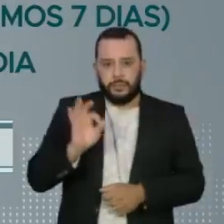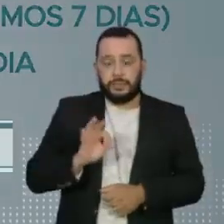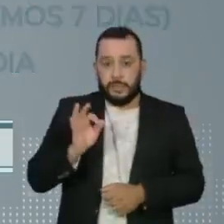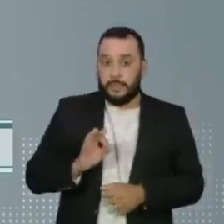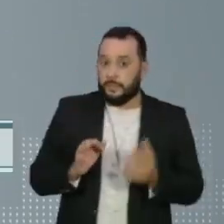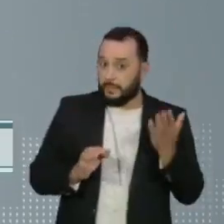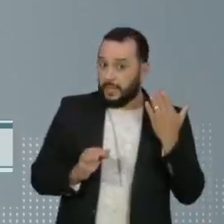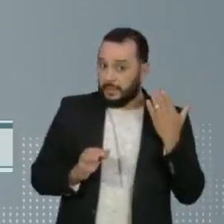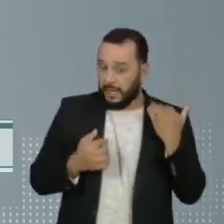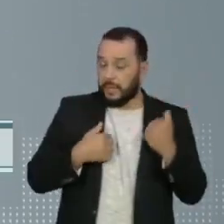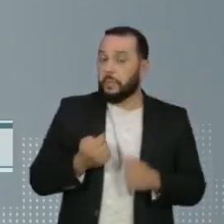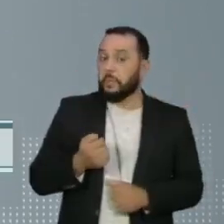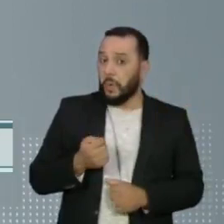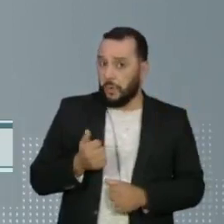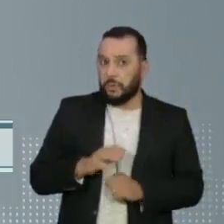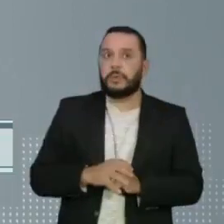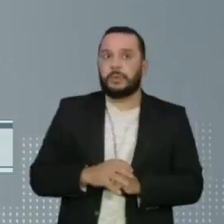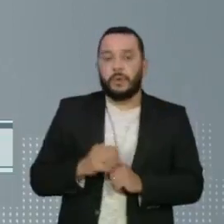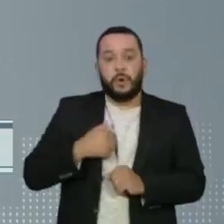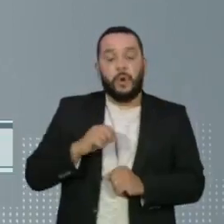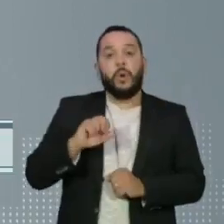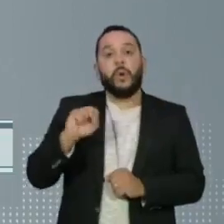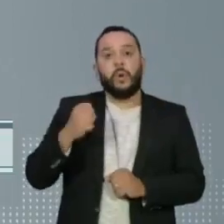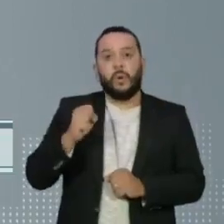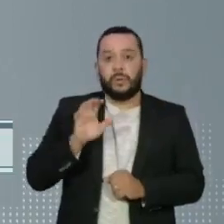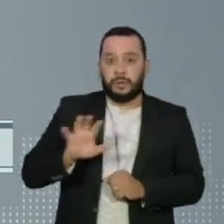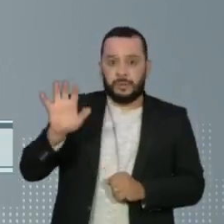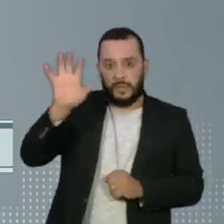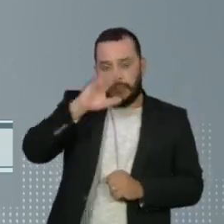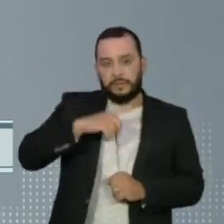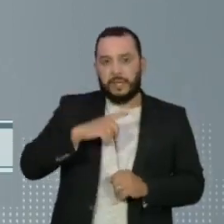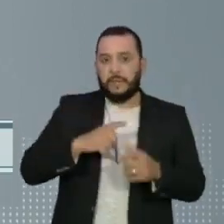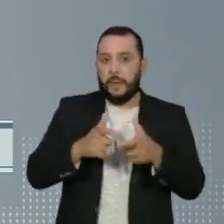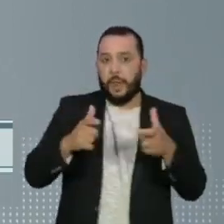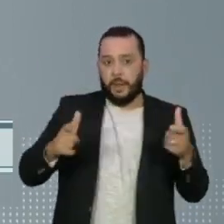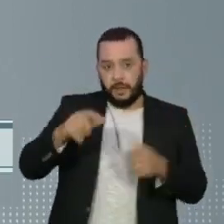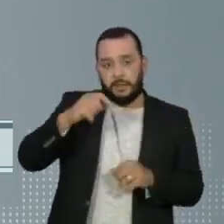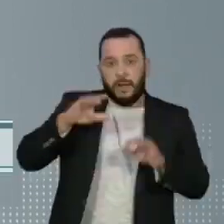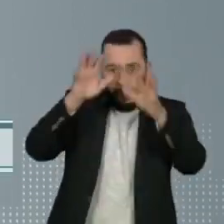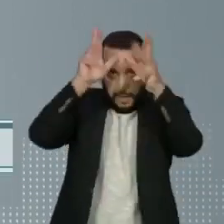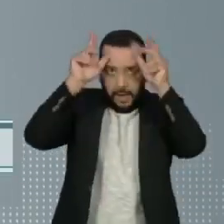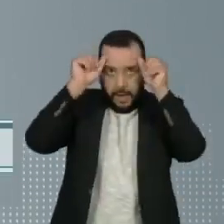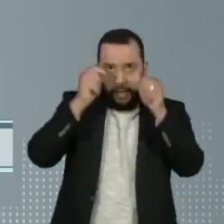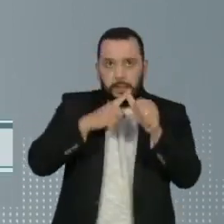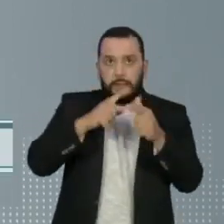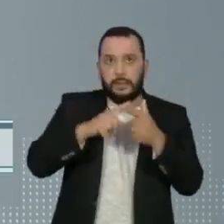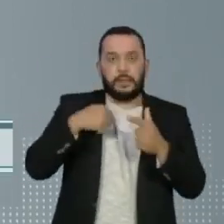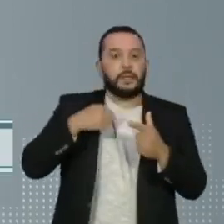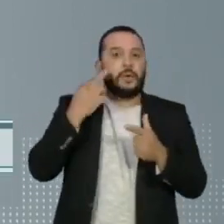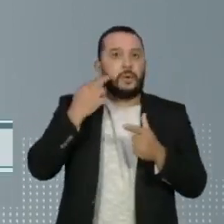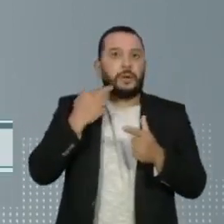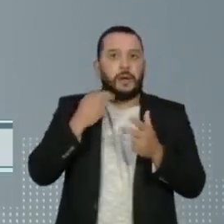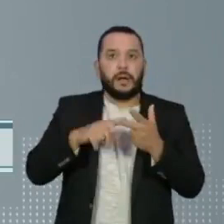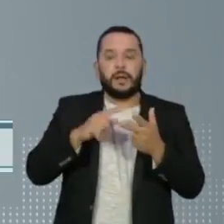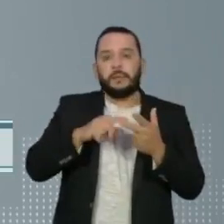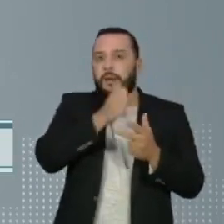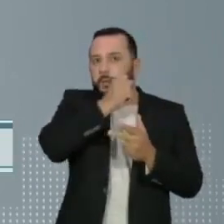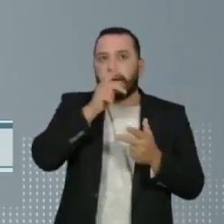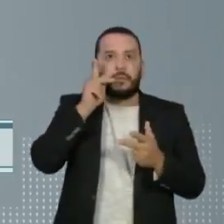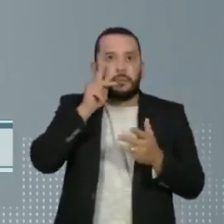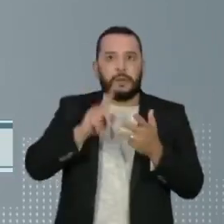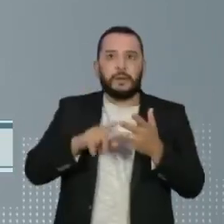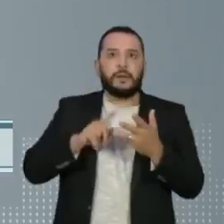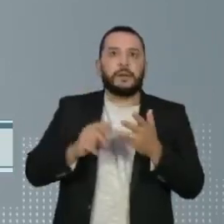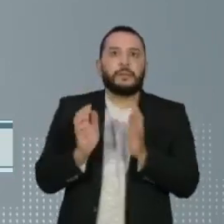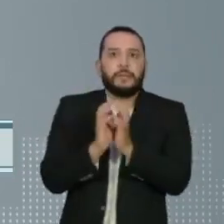já foi mais baixo. Oito estados registram alta na média de vítimas. Acre, Amapá, Roraima, Pernambuco, Mato Grosso,